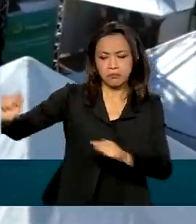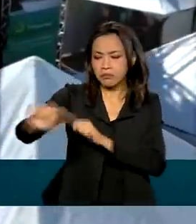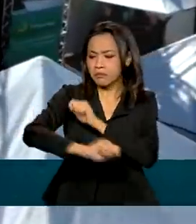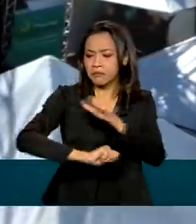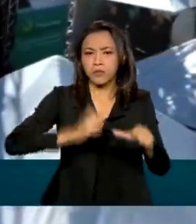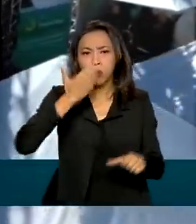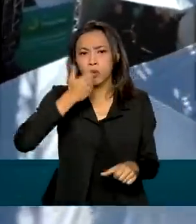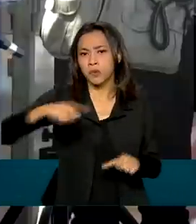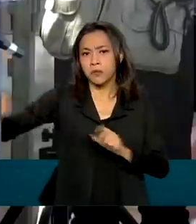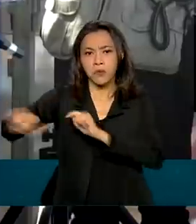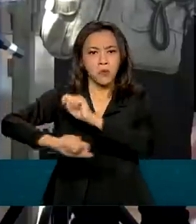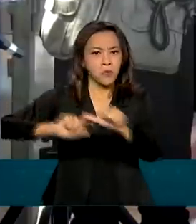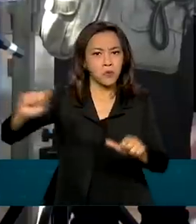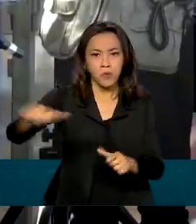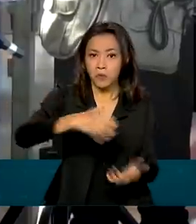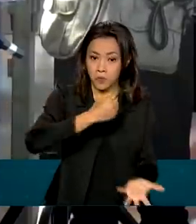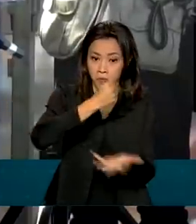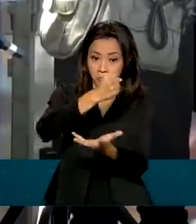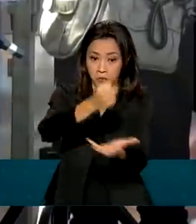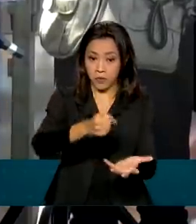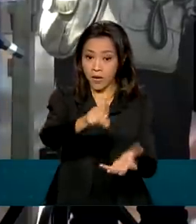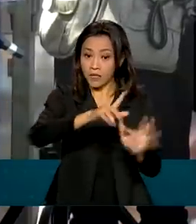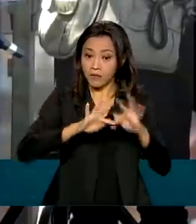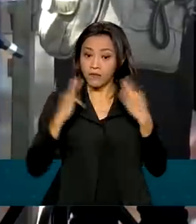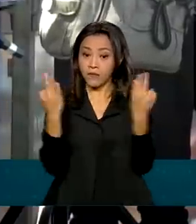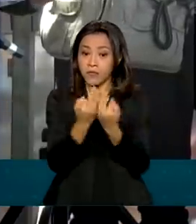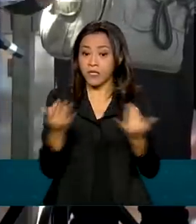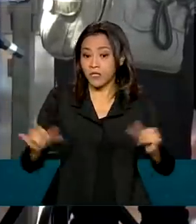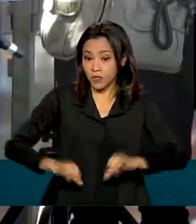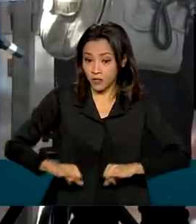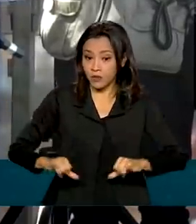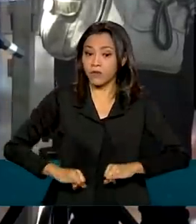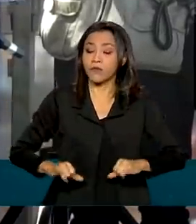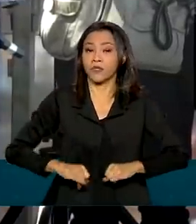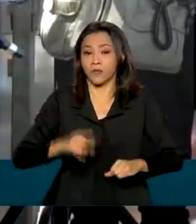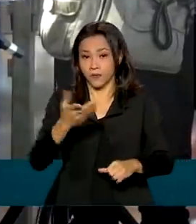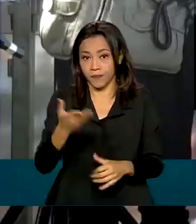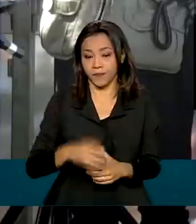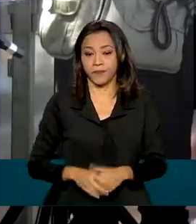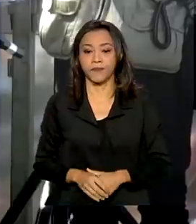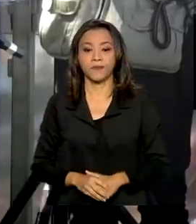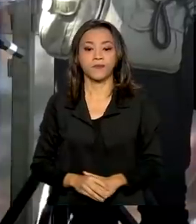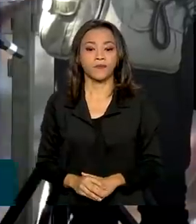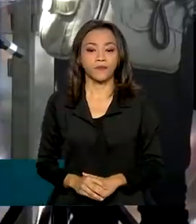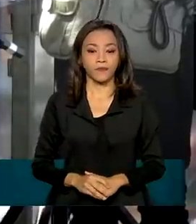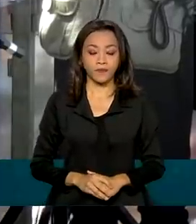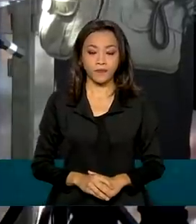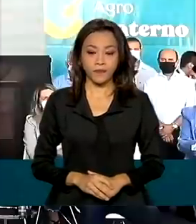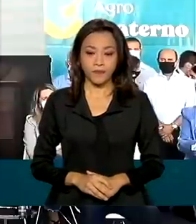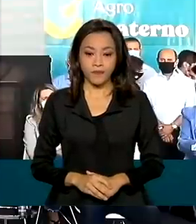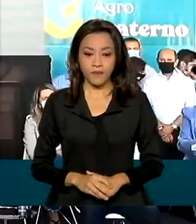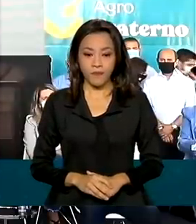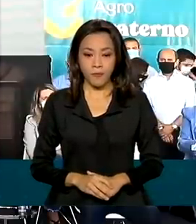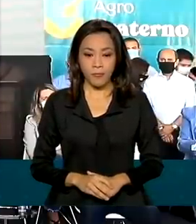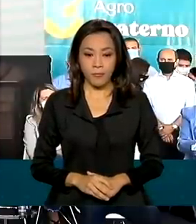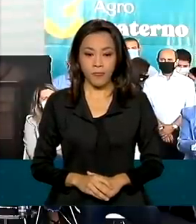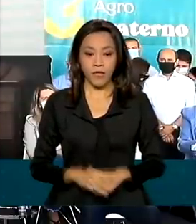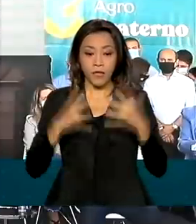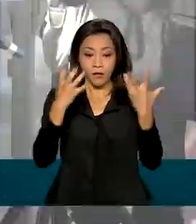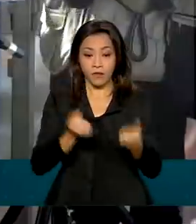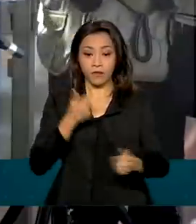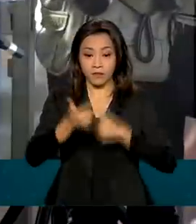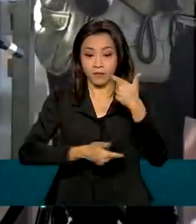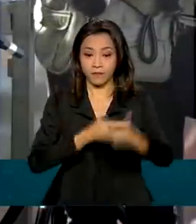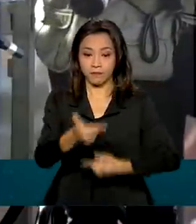doações de alimentos às famílias afetadas pela pandemia da Covid-19. Vamos trabalhar em todos os municípios do